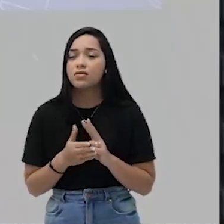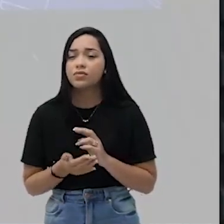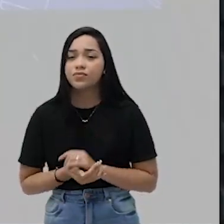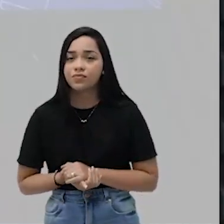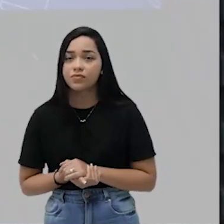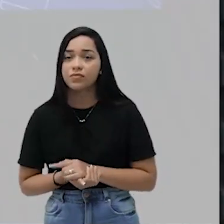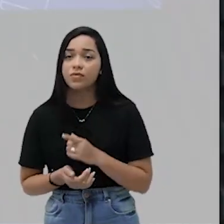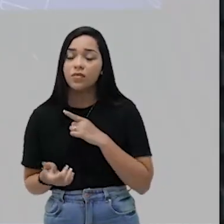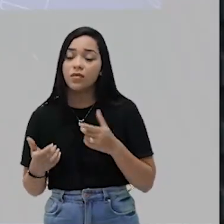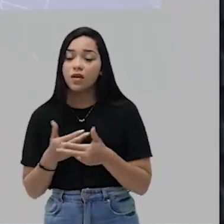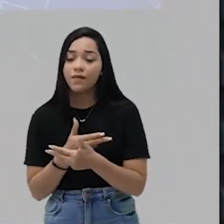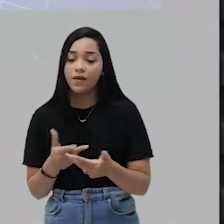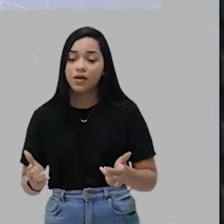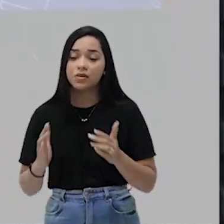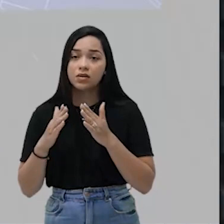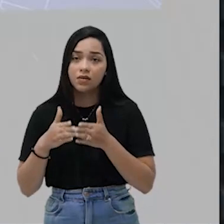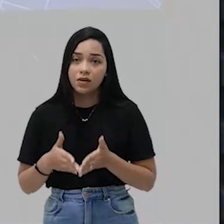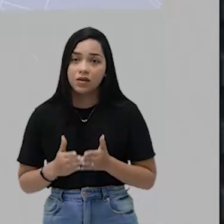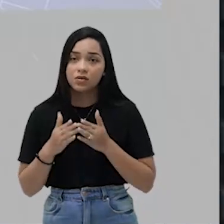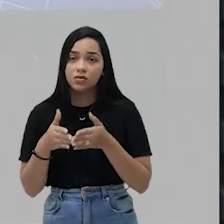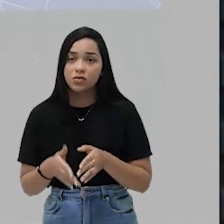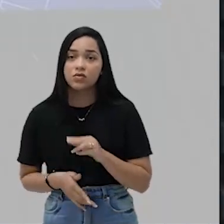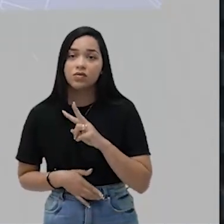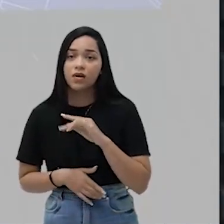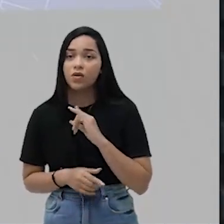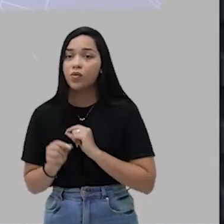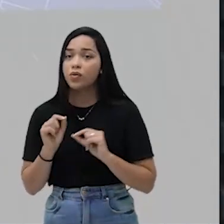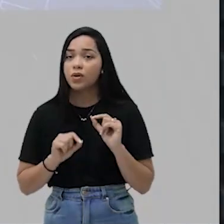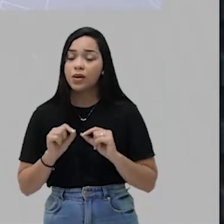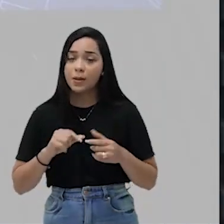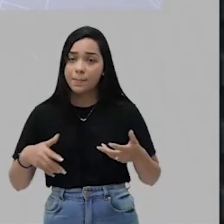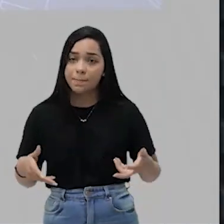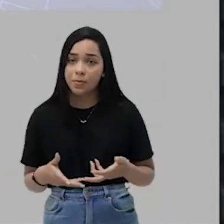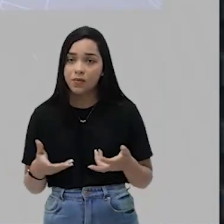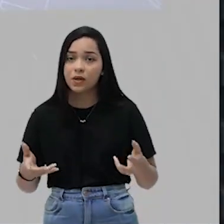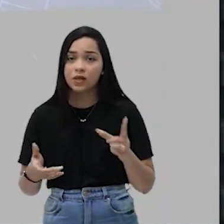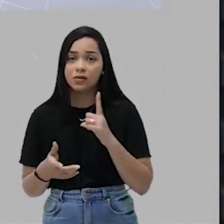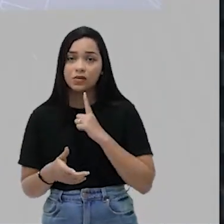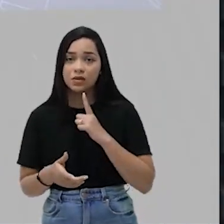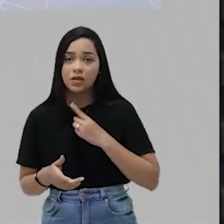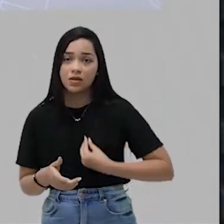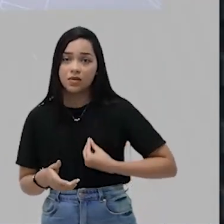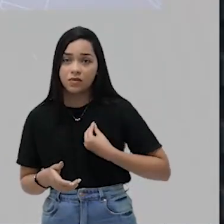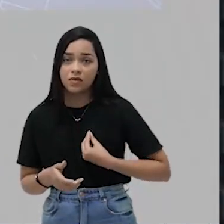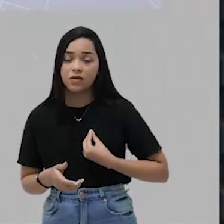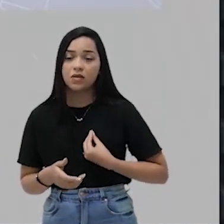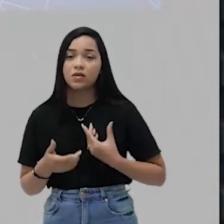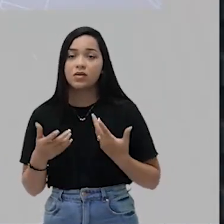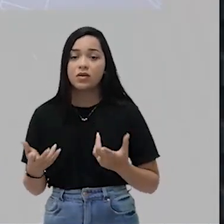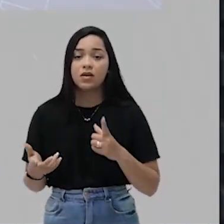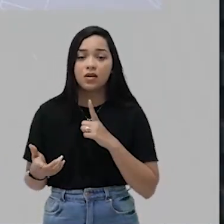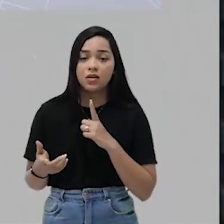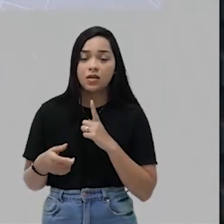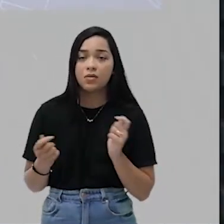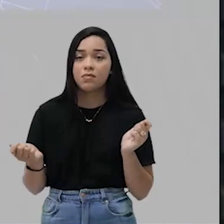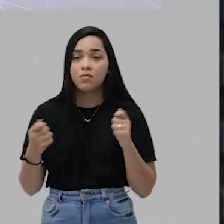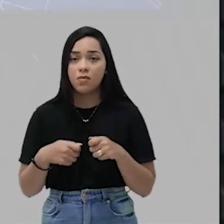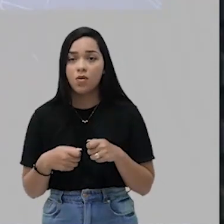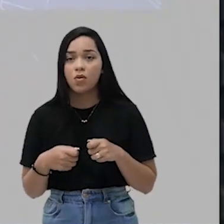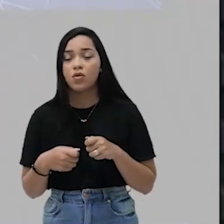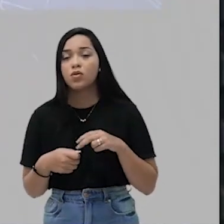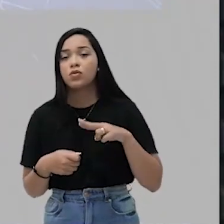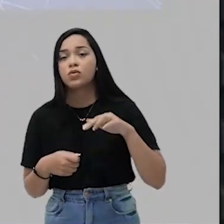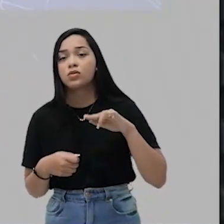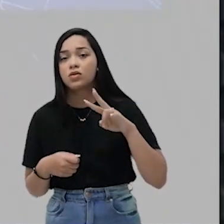Então, as grandes navegações, elas acabam provocando a presença de uma escravidão, seja dos nativos,